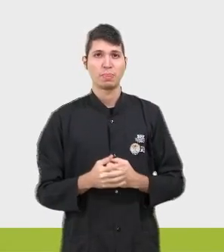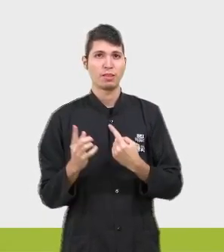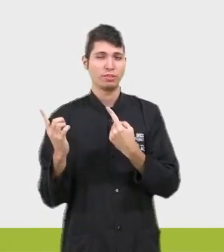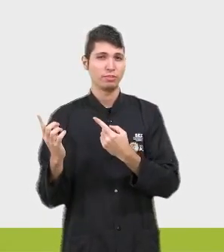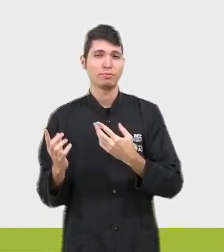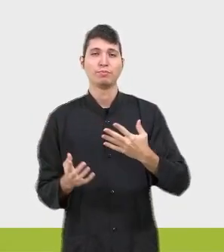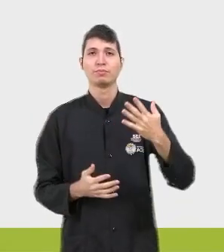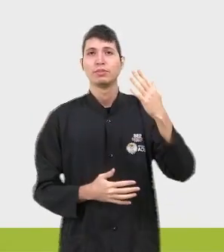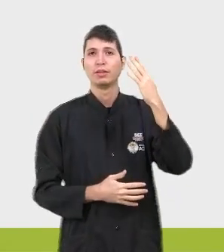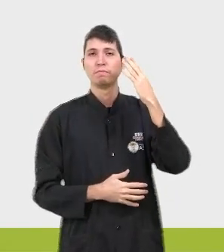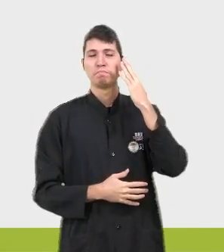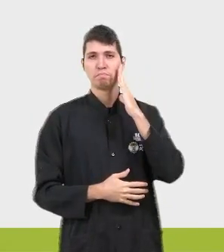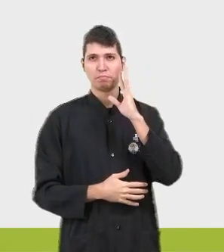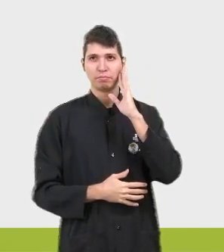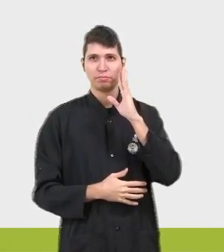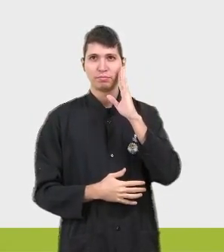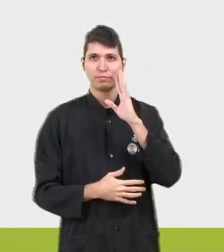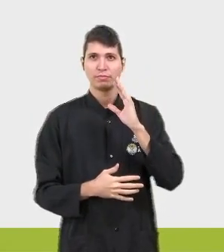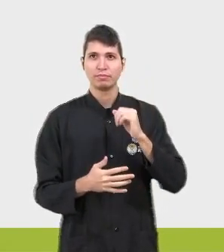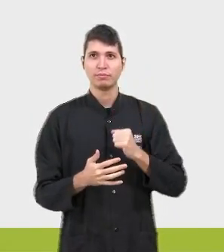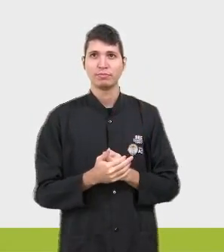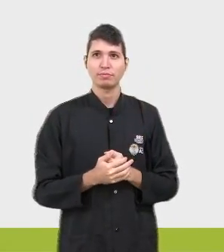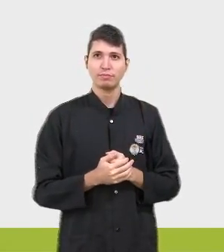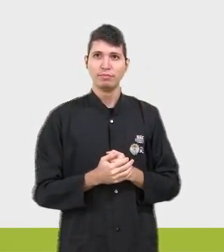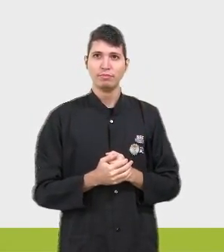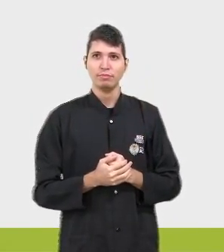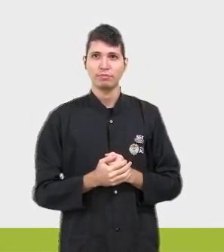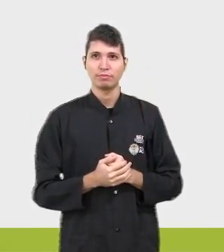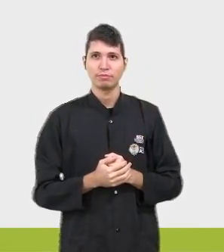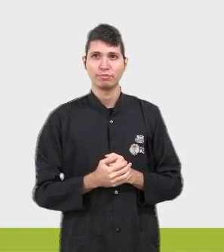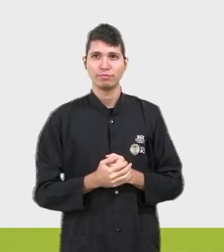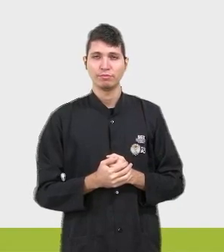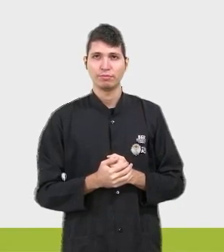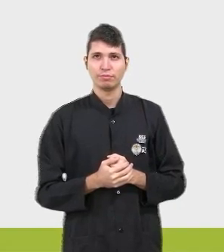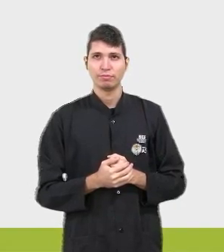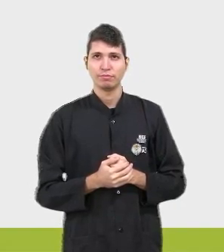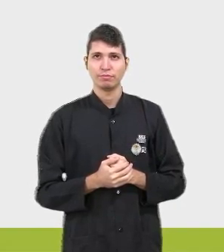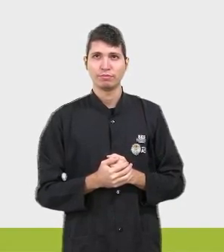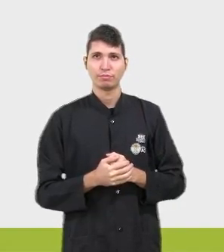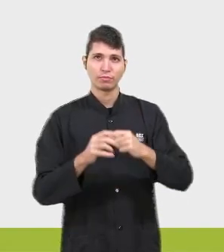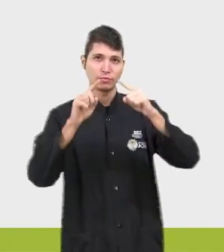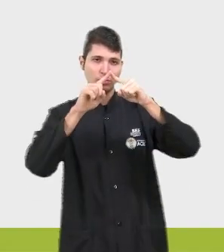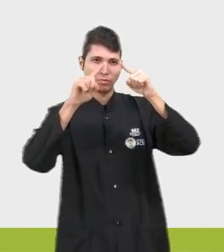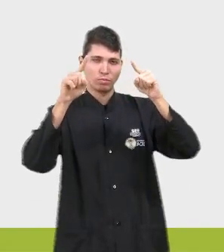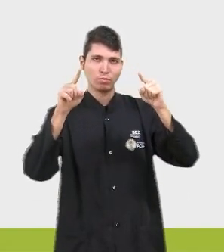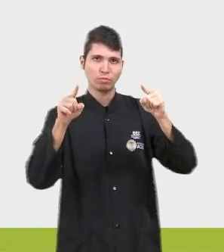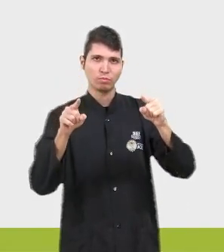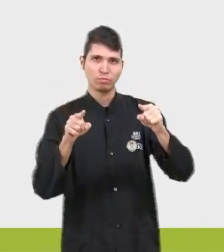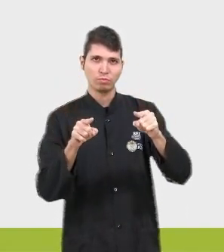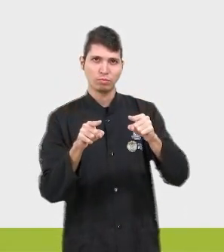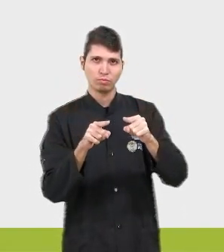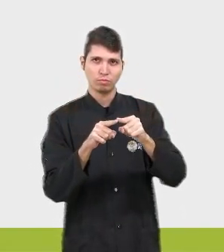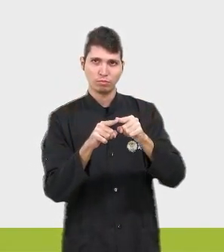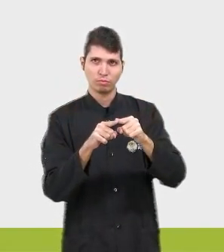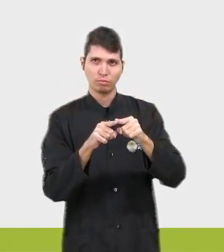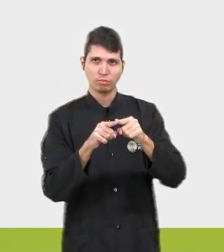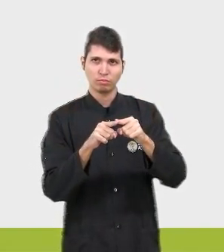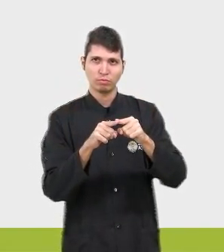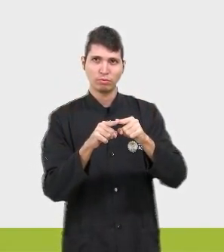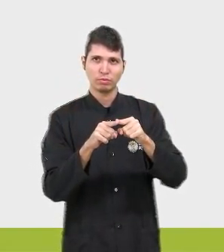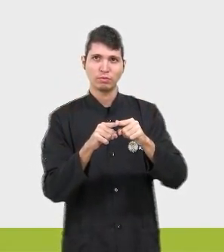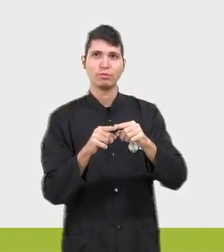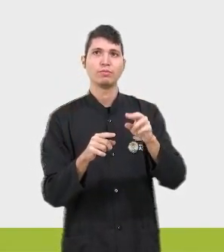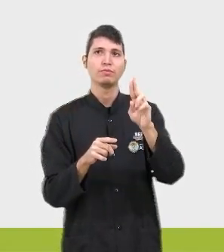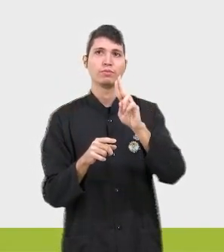você decorar essa, né? Eu chamo ela de pi raio ao quadrado, tá? Vai ficar mais claro aí, se não ficou bem nítido. É o nosso pi, né?